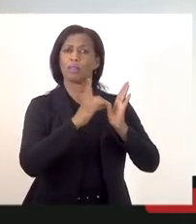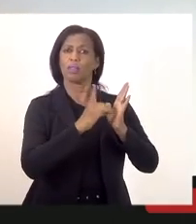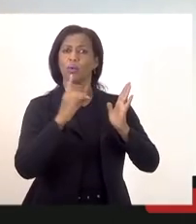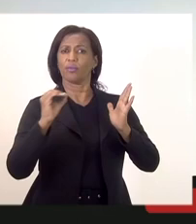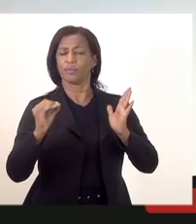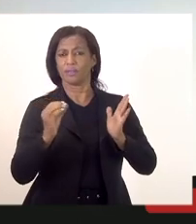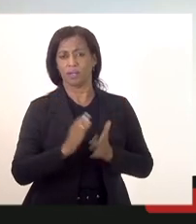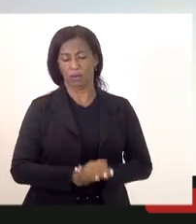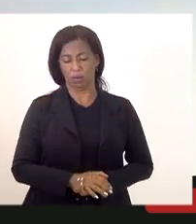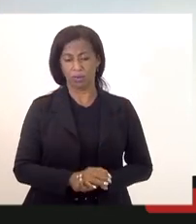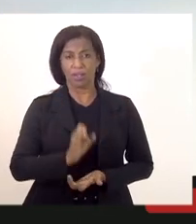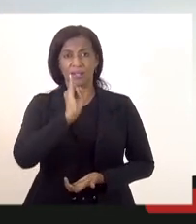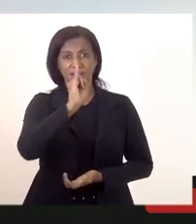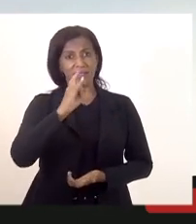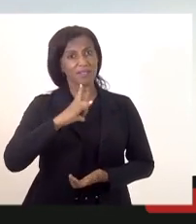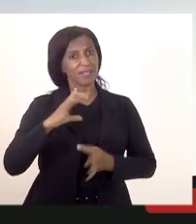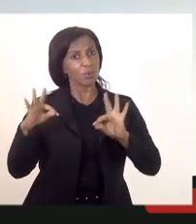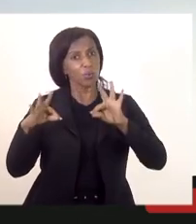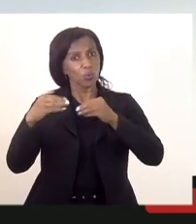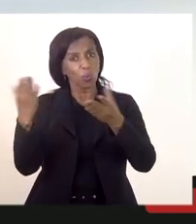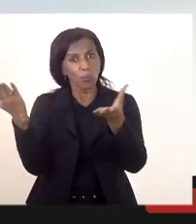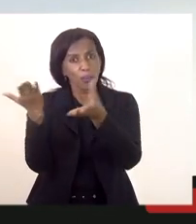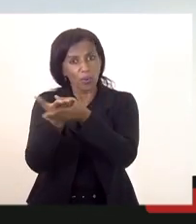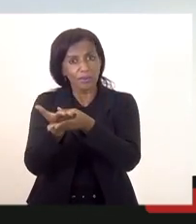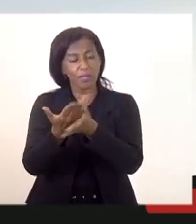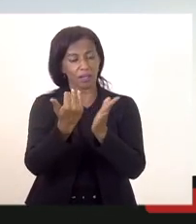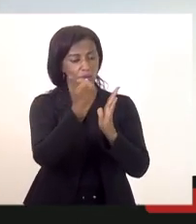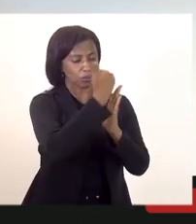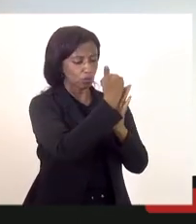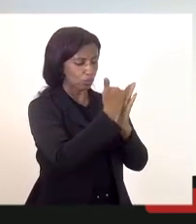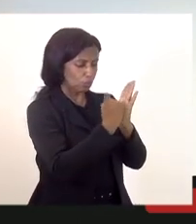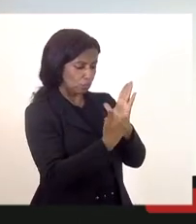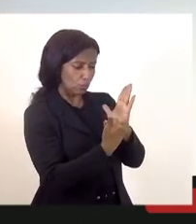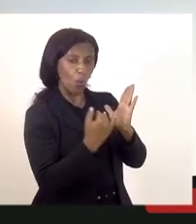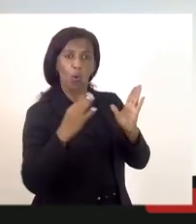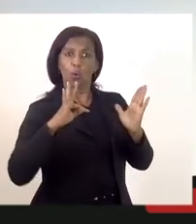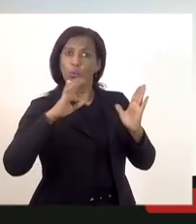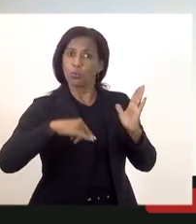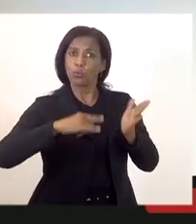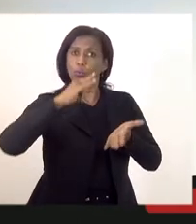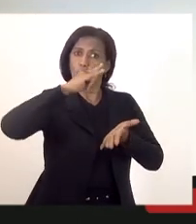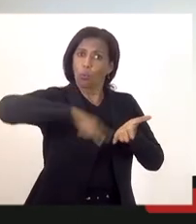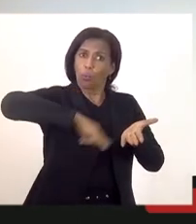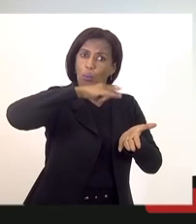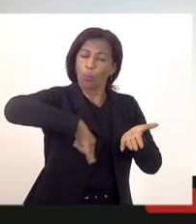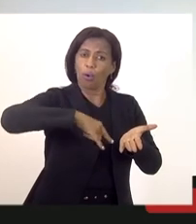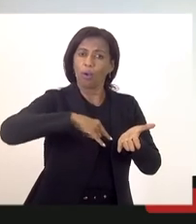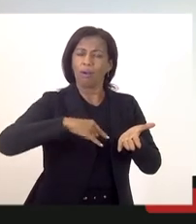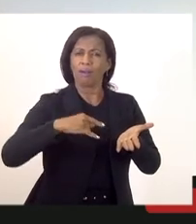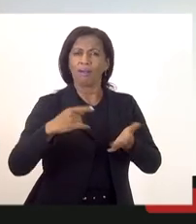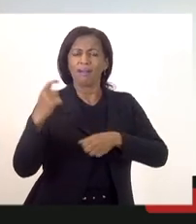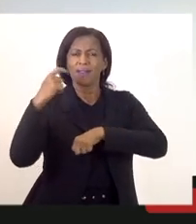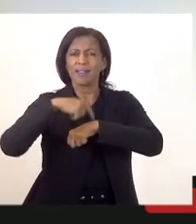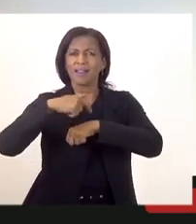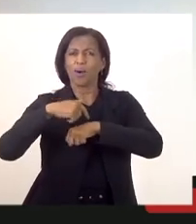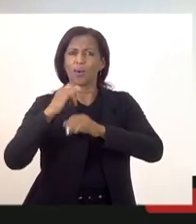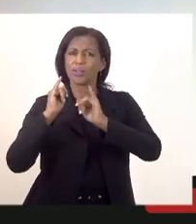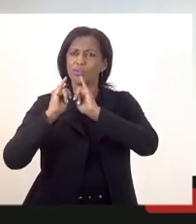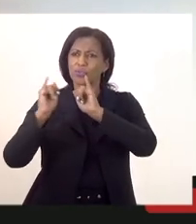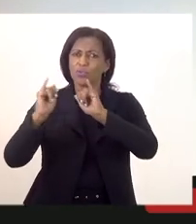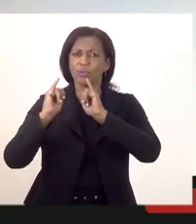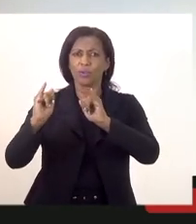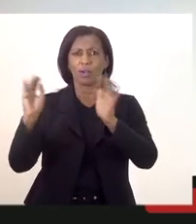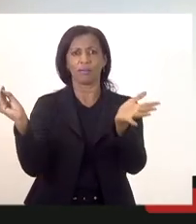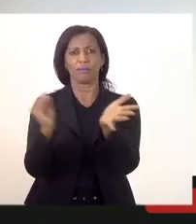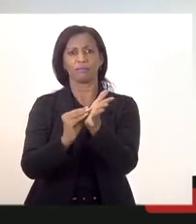se a gente tem todo o processo temos todos os nomes temos tudo documentado e na hora de divulgar no diário oficial não aparecem esses